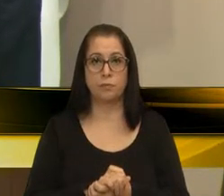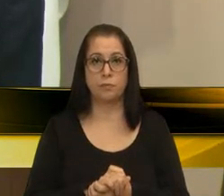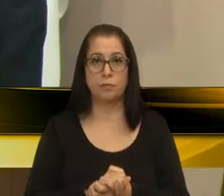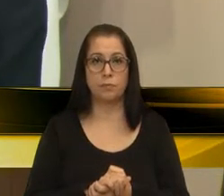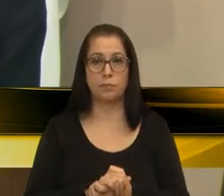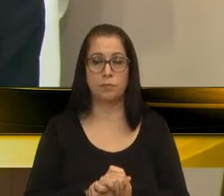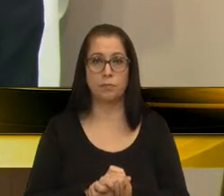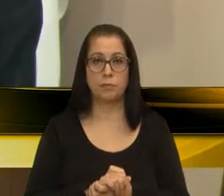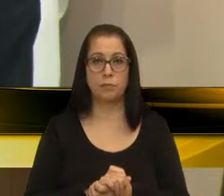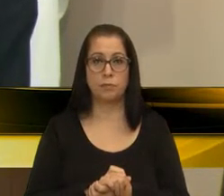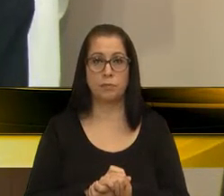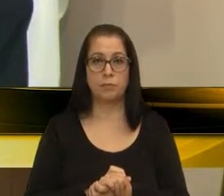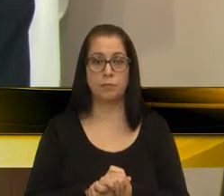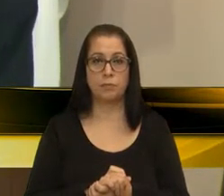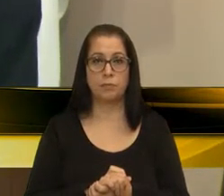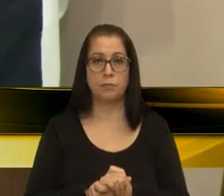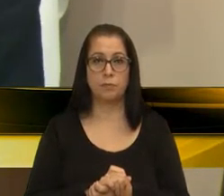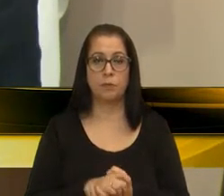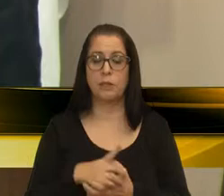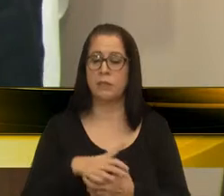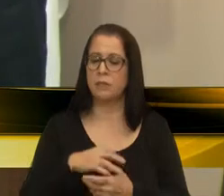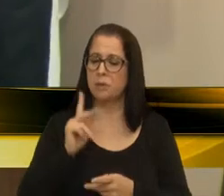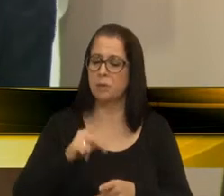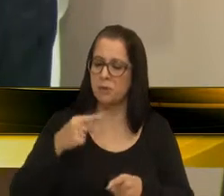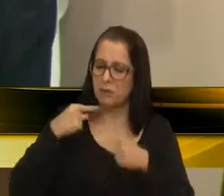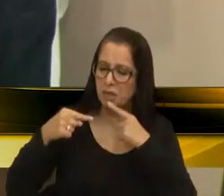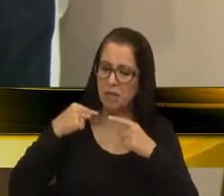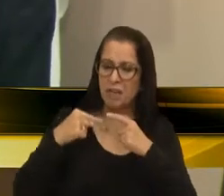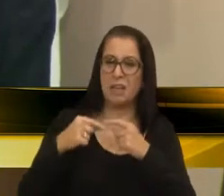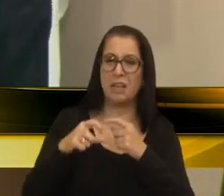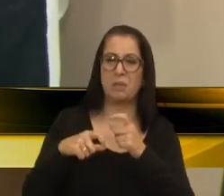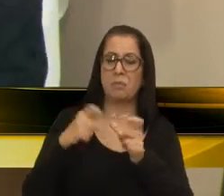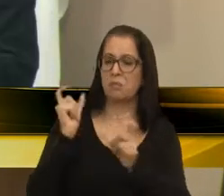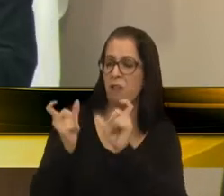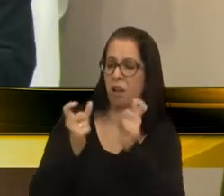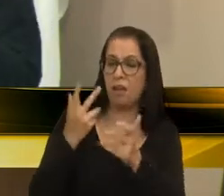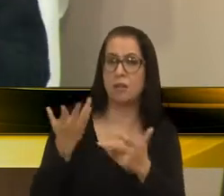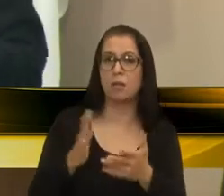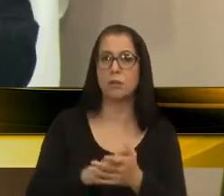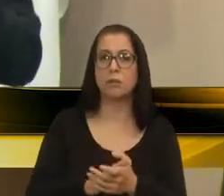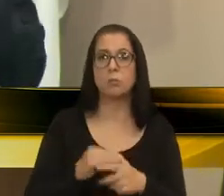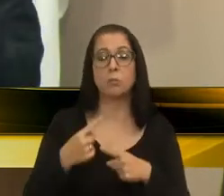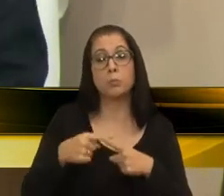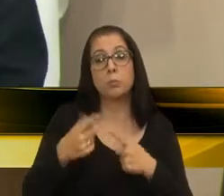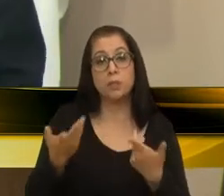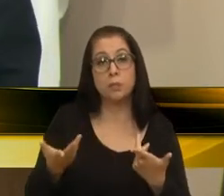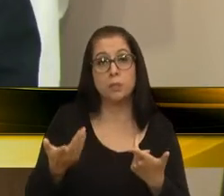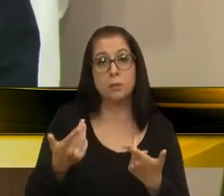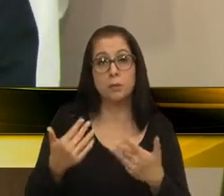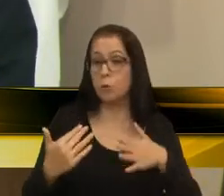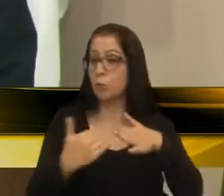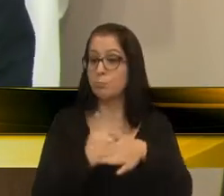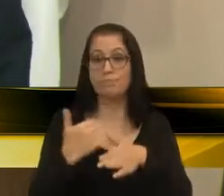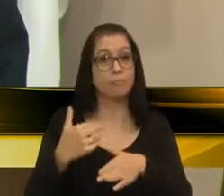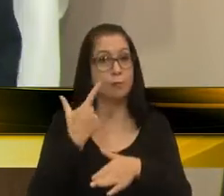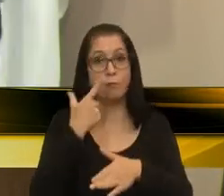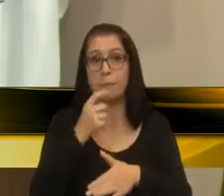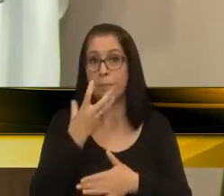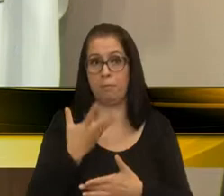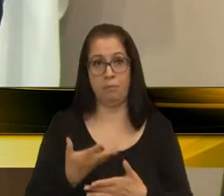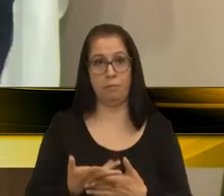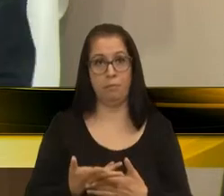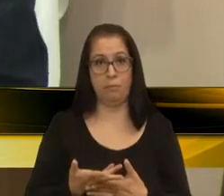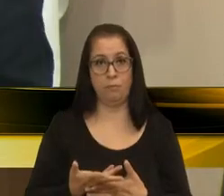Ali tem xingamento, existe muitas vezes, porque, por causa que o trânsito não flui, inclusive,